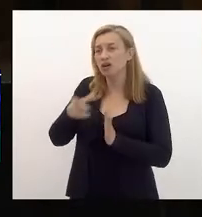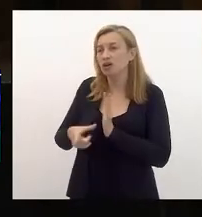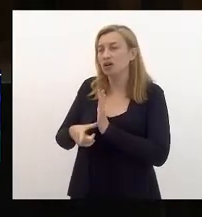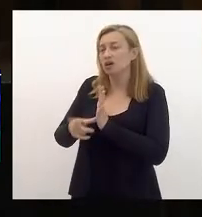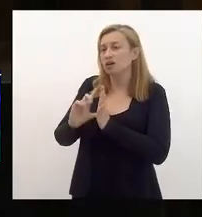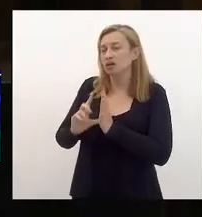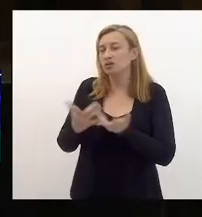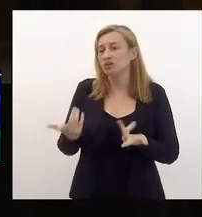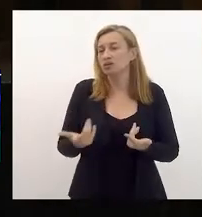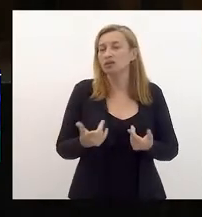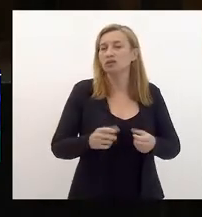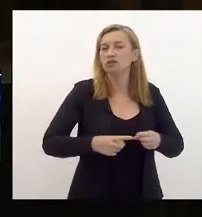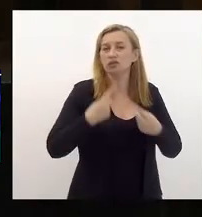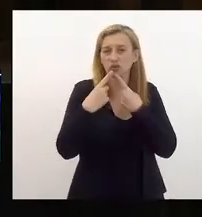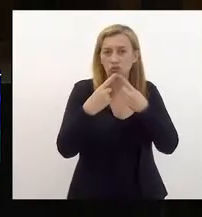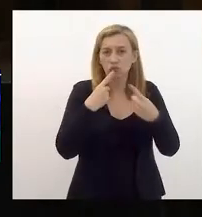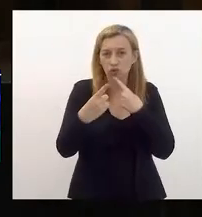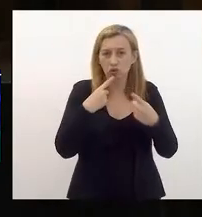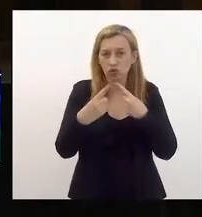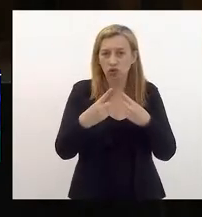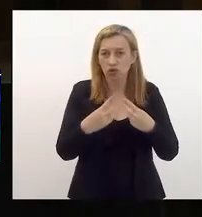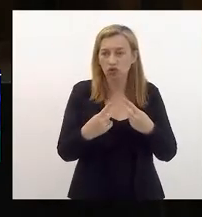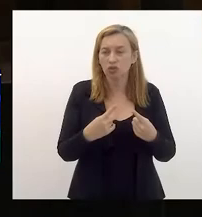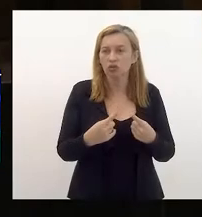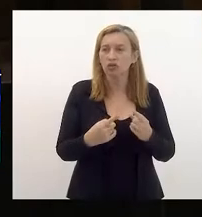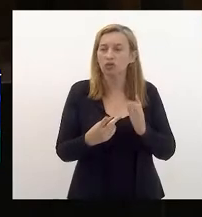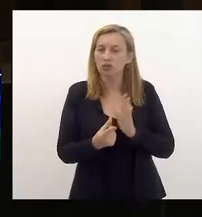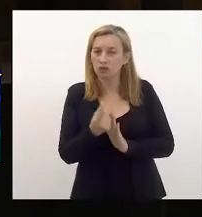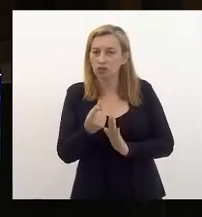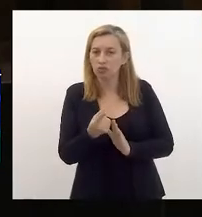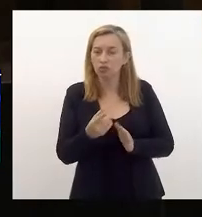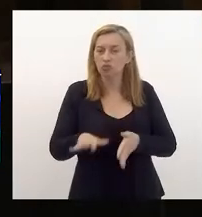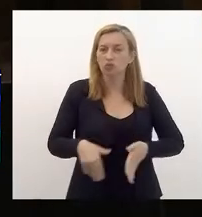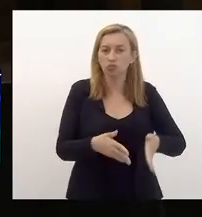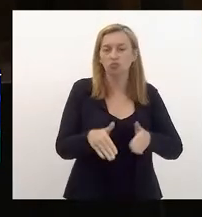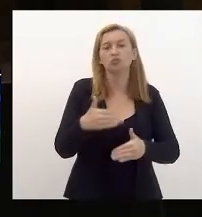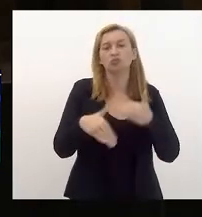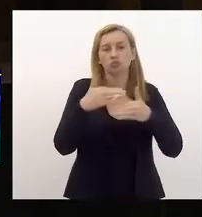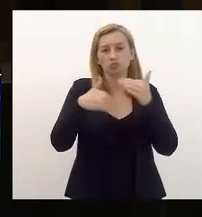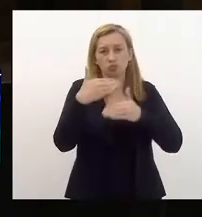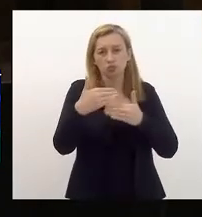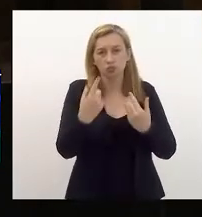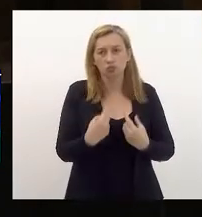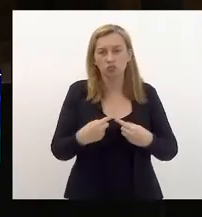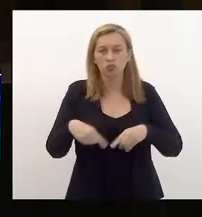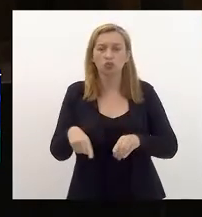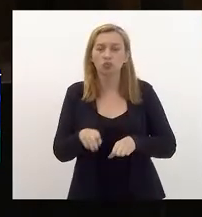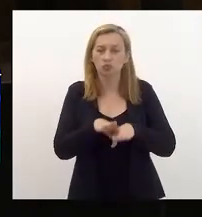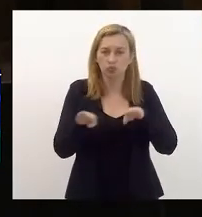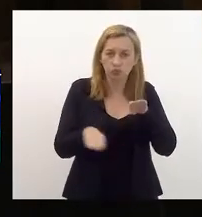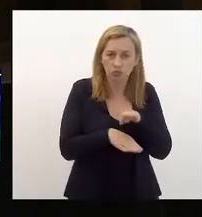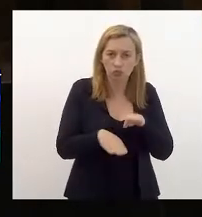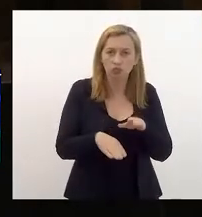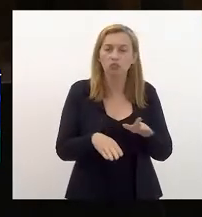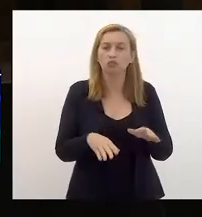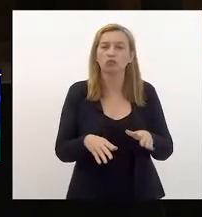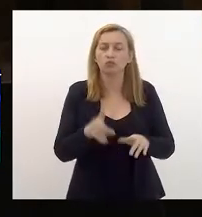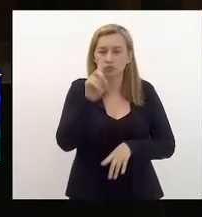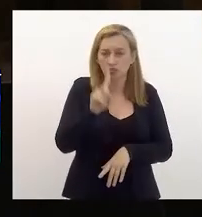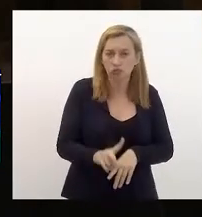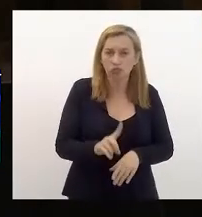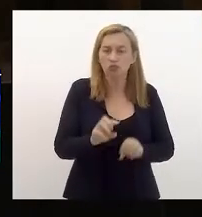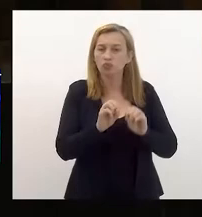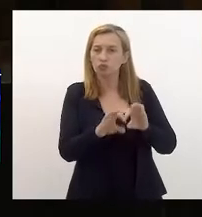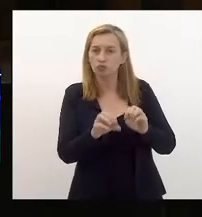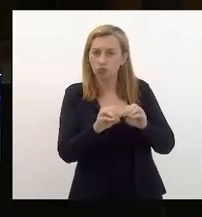orçamento para fortalecer no Rio de Janeiro um caminho de desenvolvimento, de enfrentamento às desigualdades, de garantia do direito